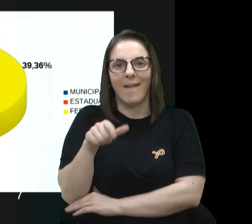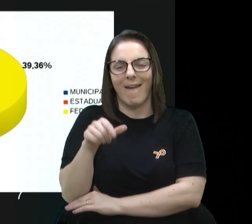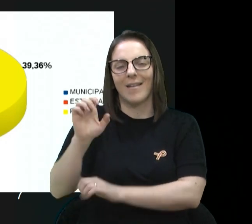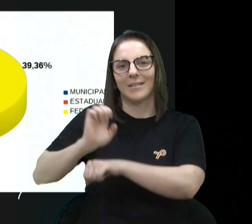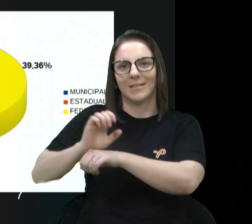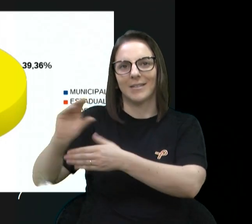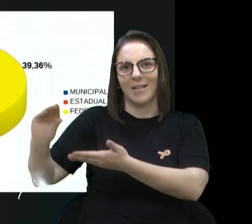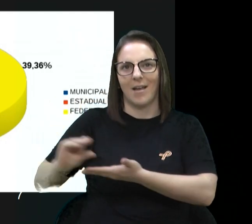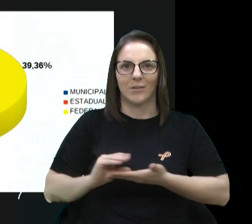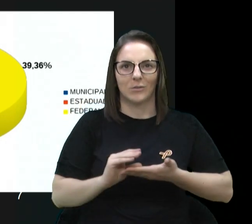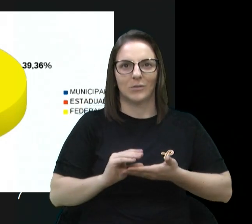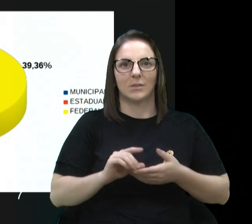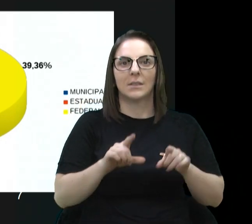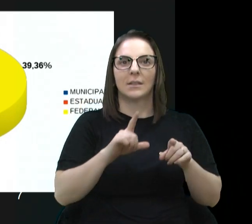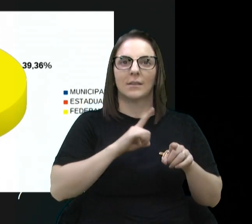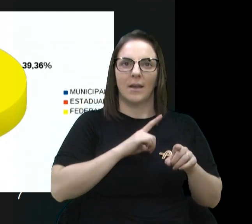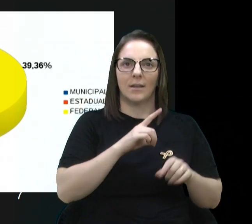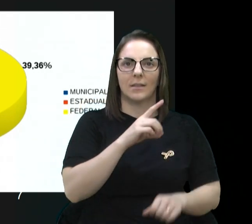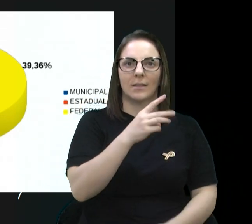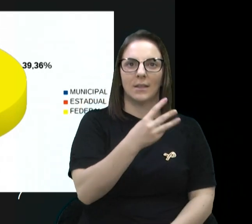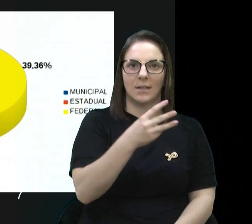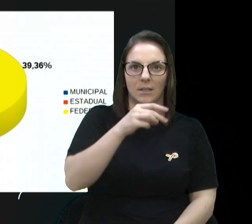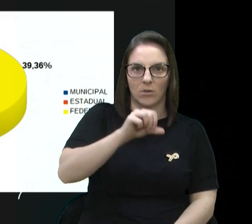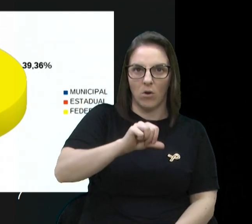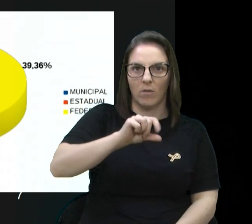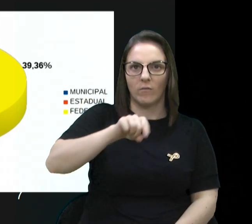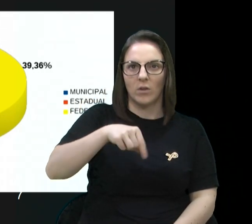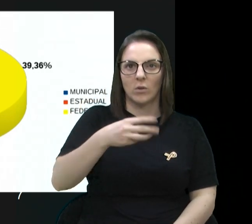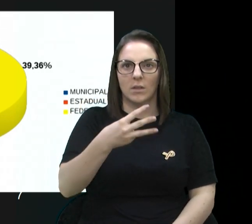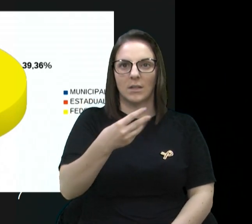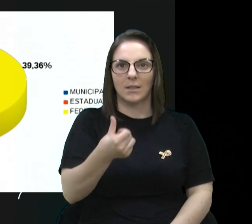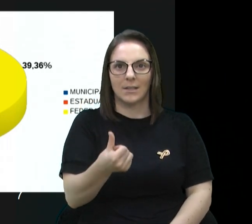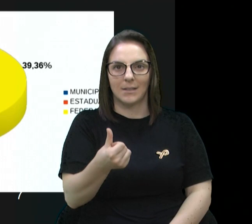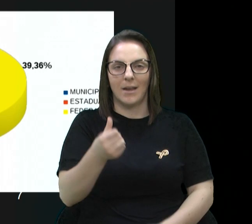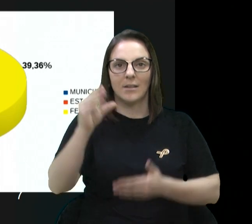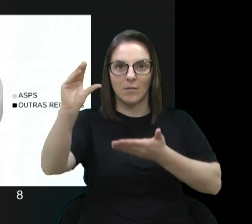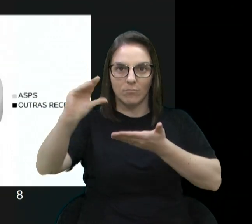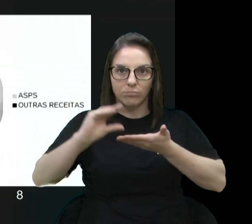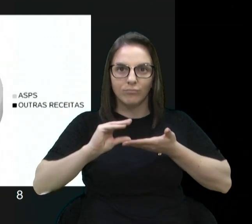.36, oriundas do governo federal.